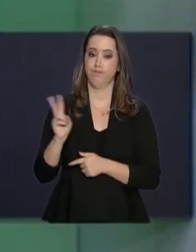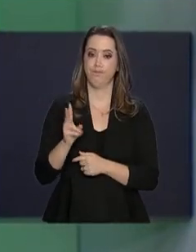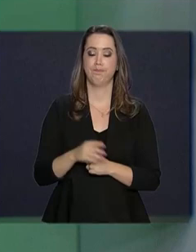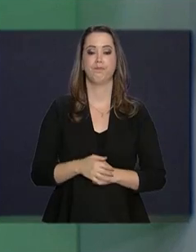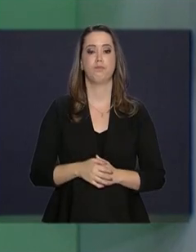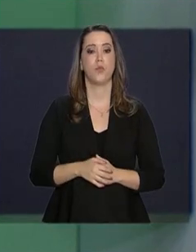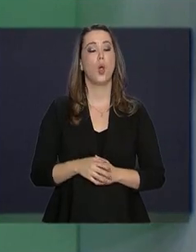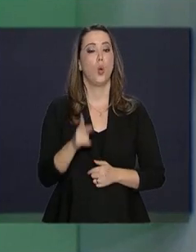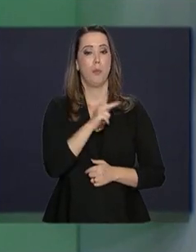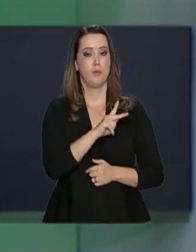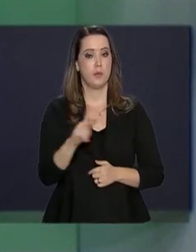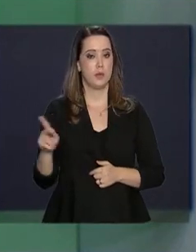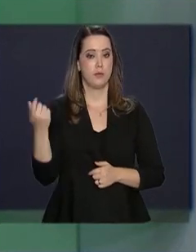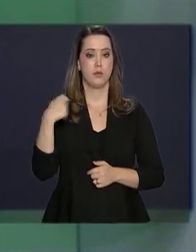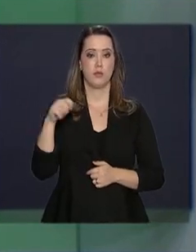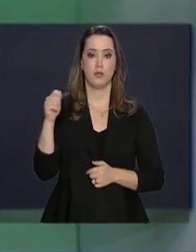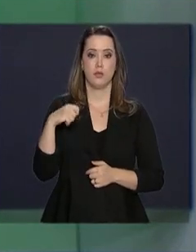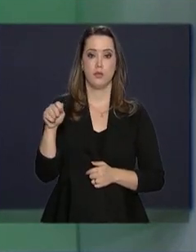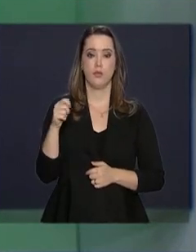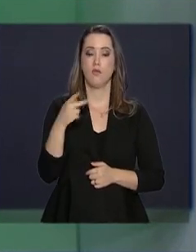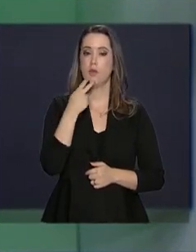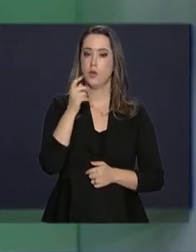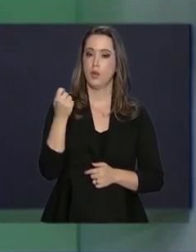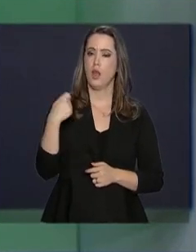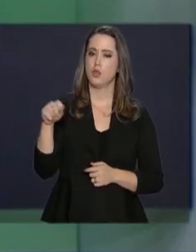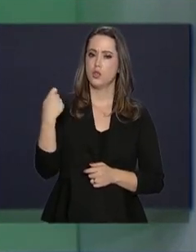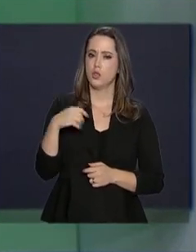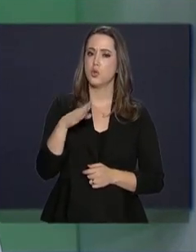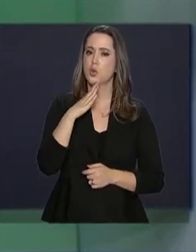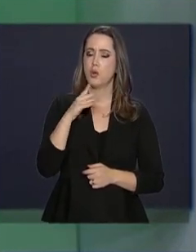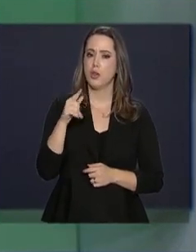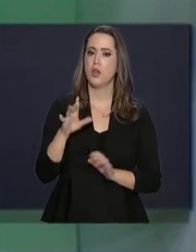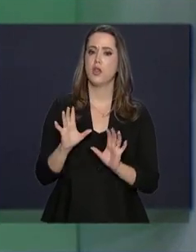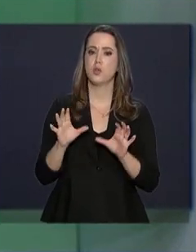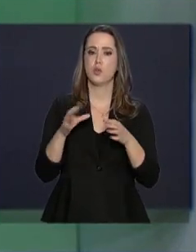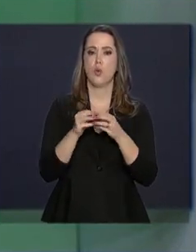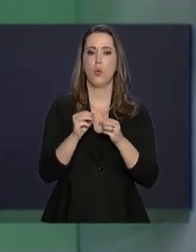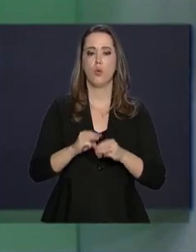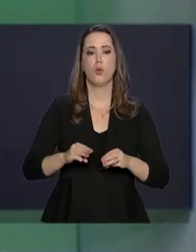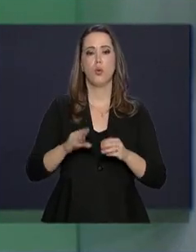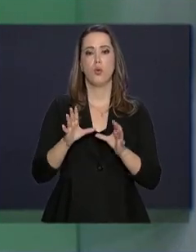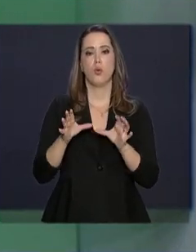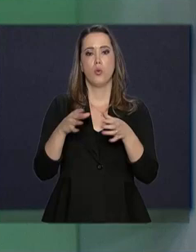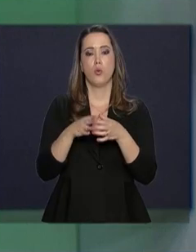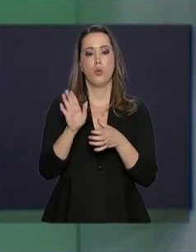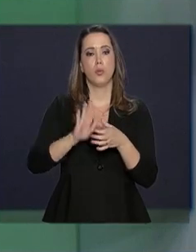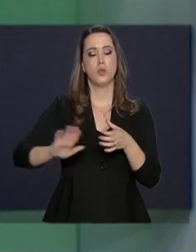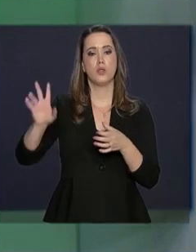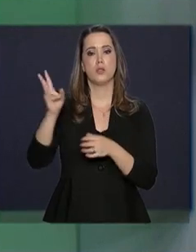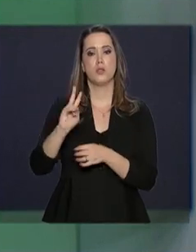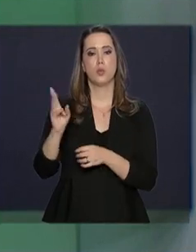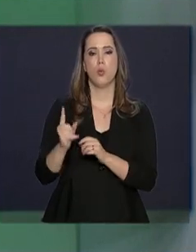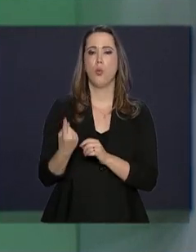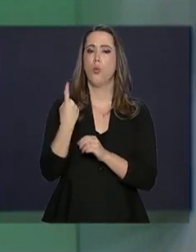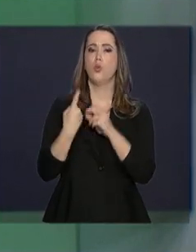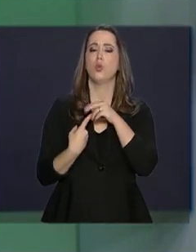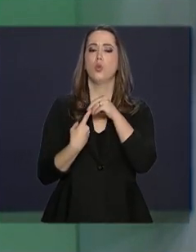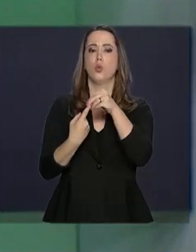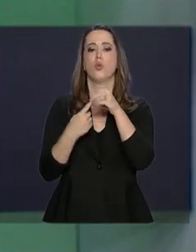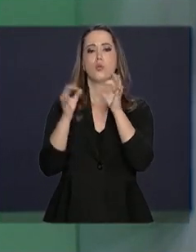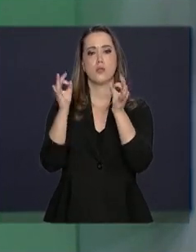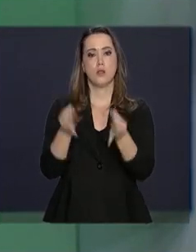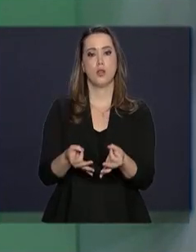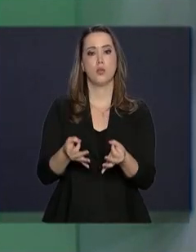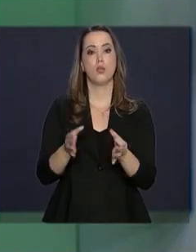Macri disse que a Argentina reconhece a Assembleia Nacional Venezuelana como única instituição